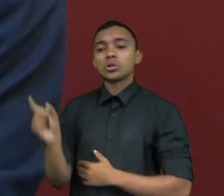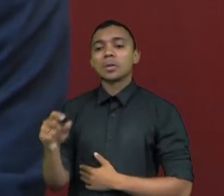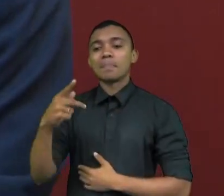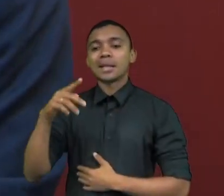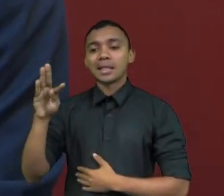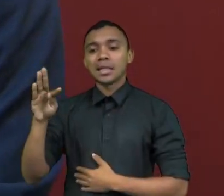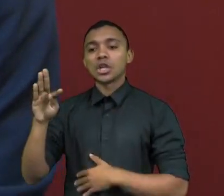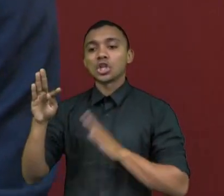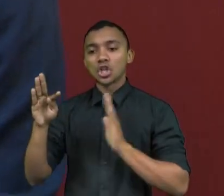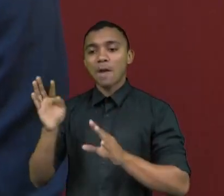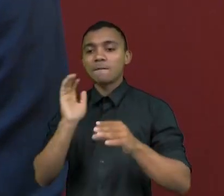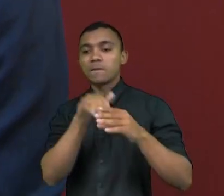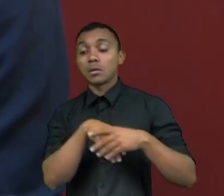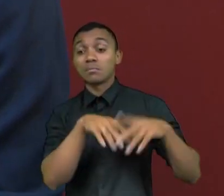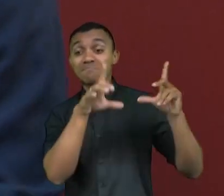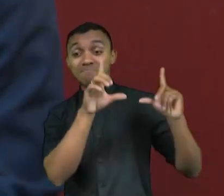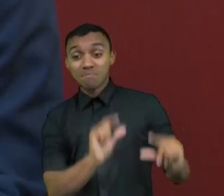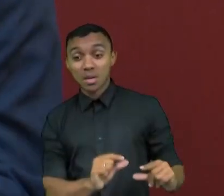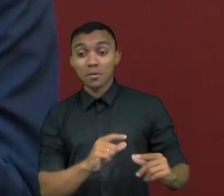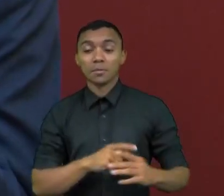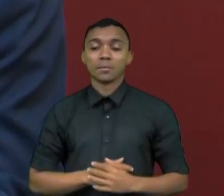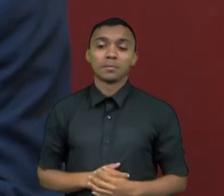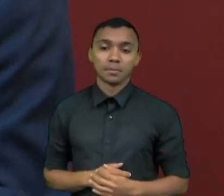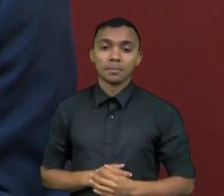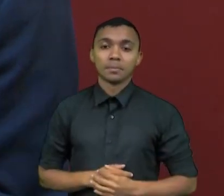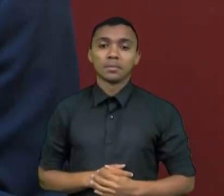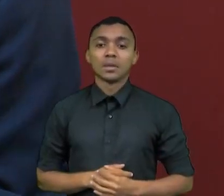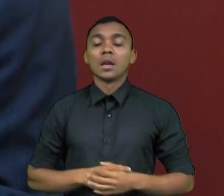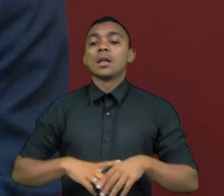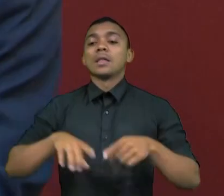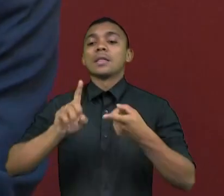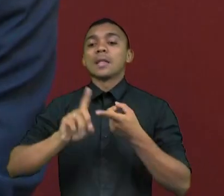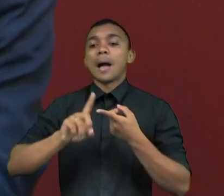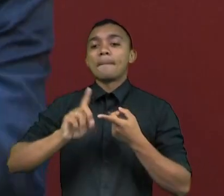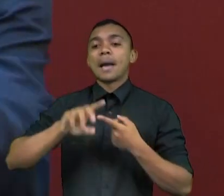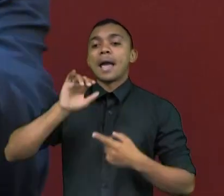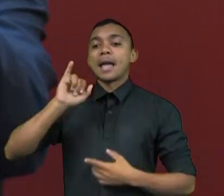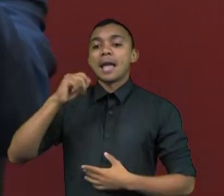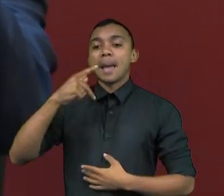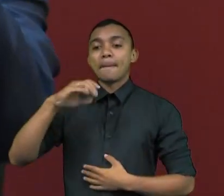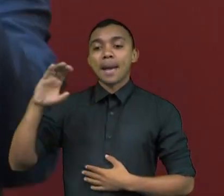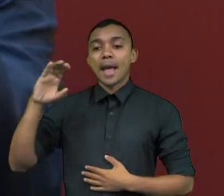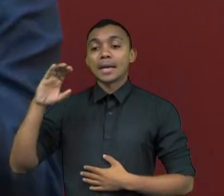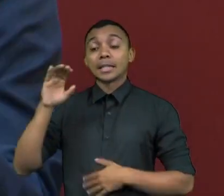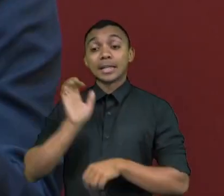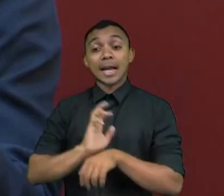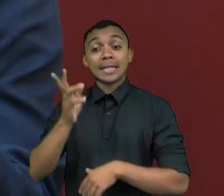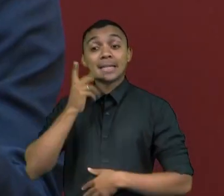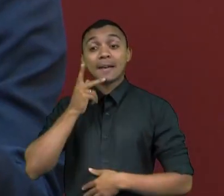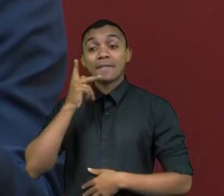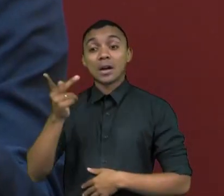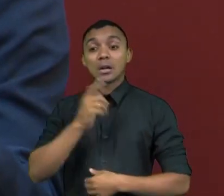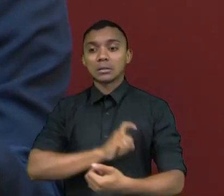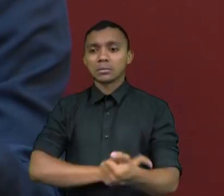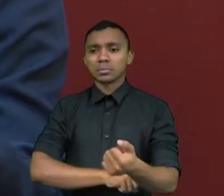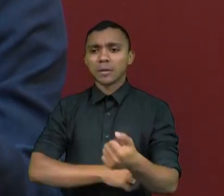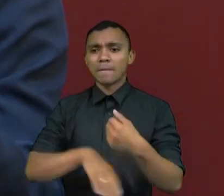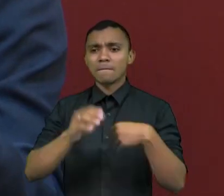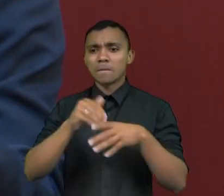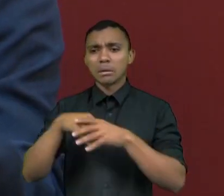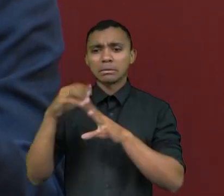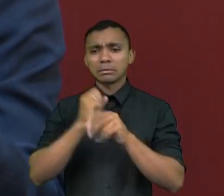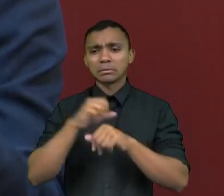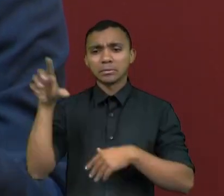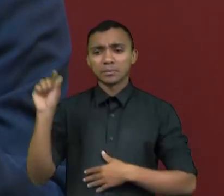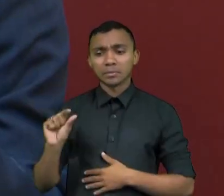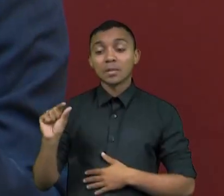votações menores do que eles tiveram. O próprio IPEC por exemplo. No Ceará ele deu o Elmano com votação bem abaixo do que teve. E lá em